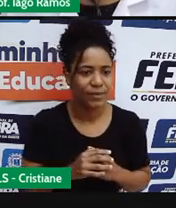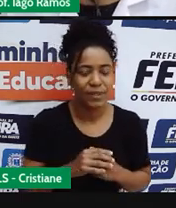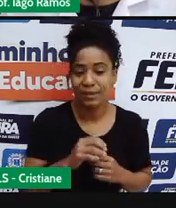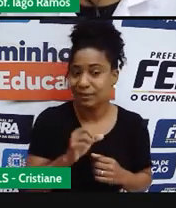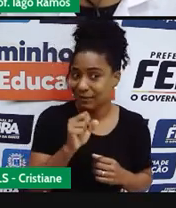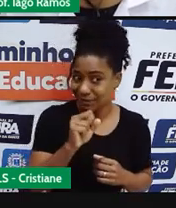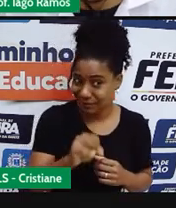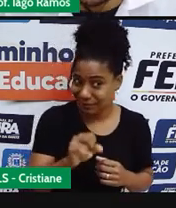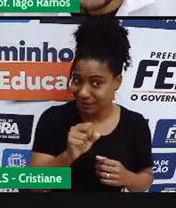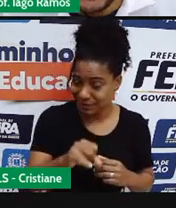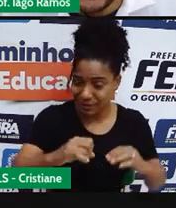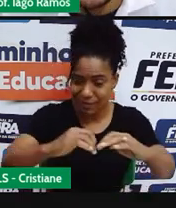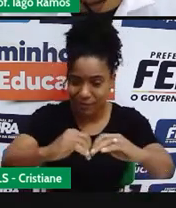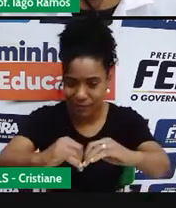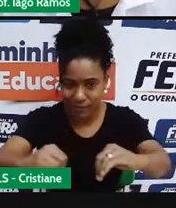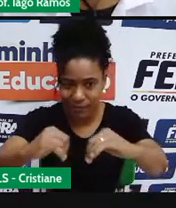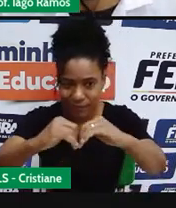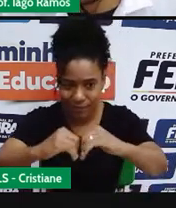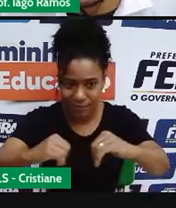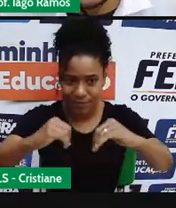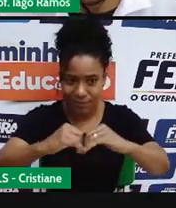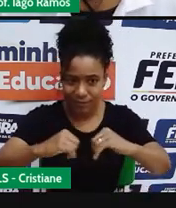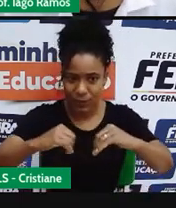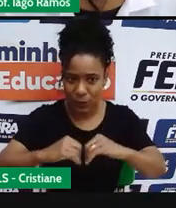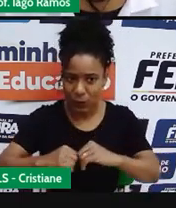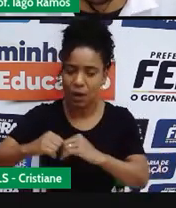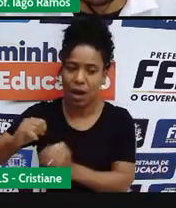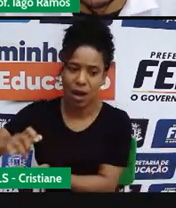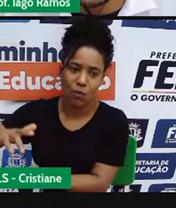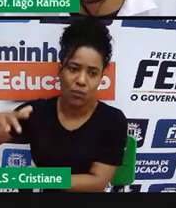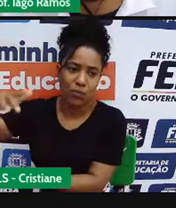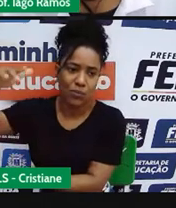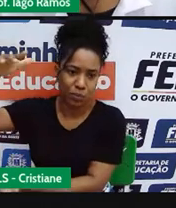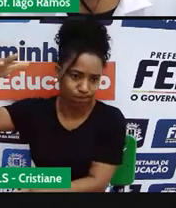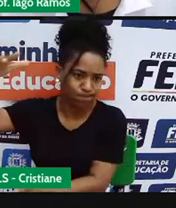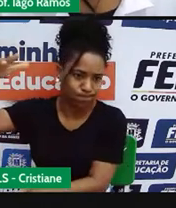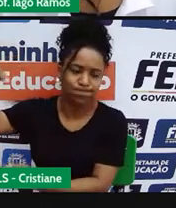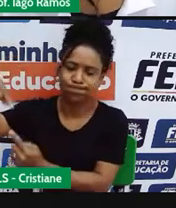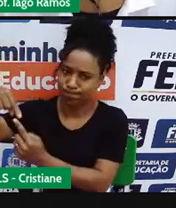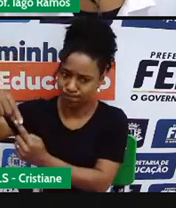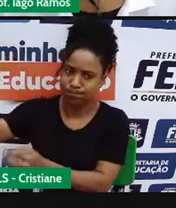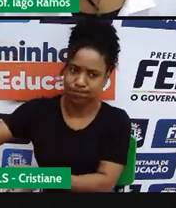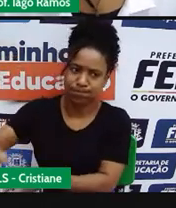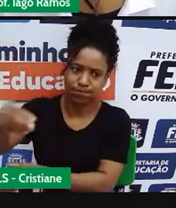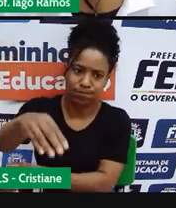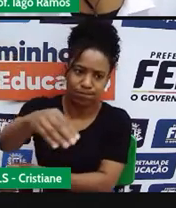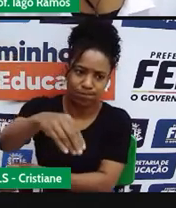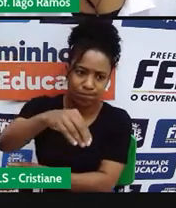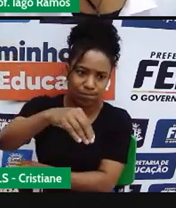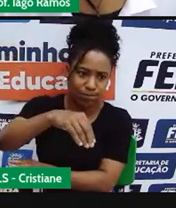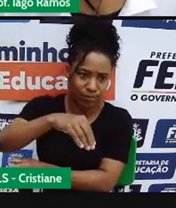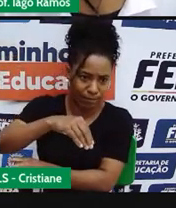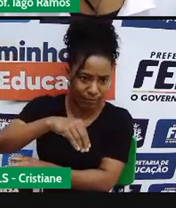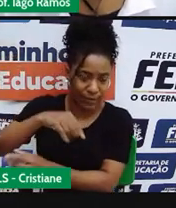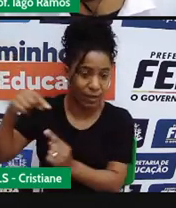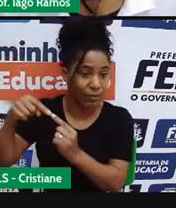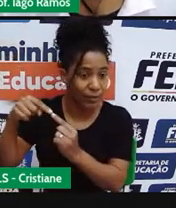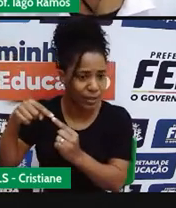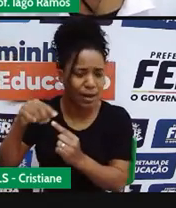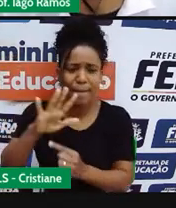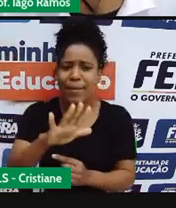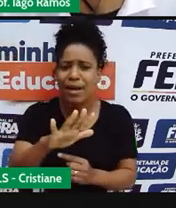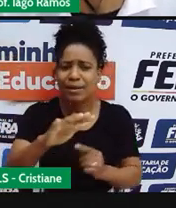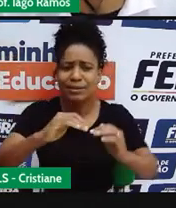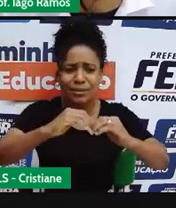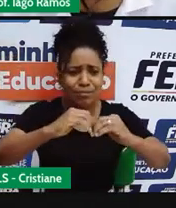aumentada a quantidade de covas para a plantação? Pensa aí agora, né?